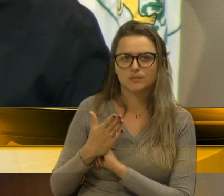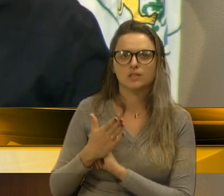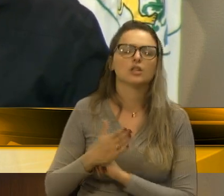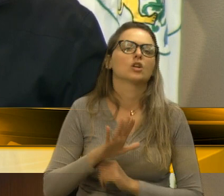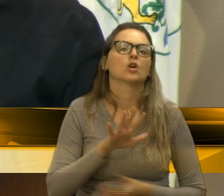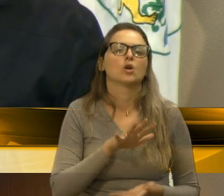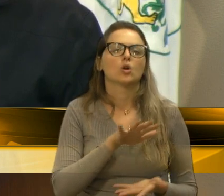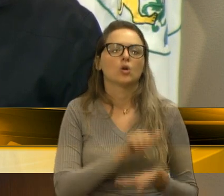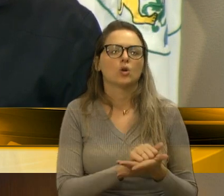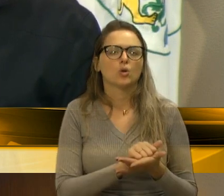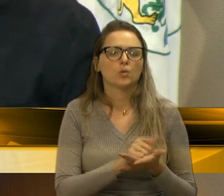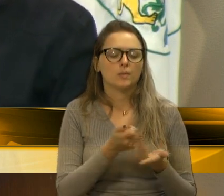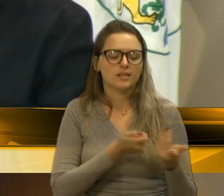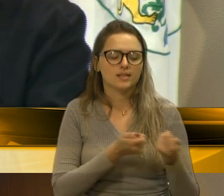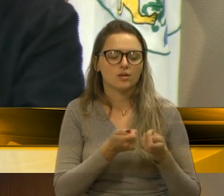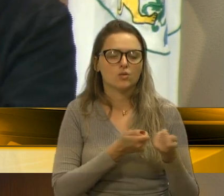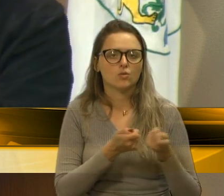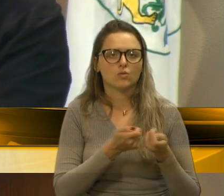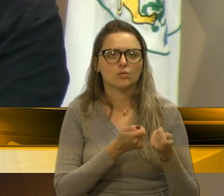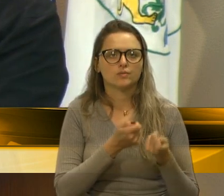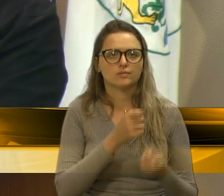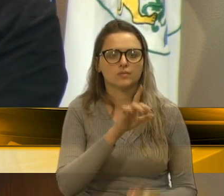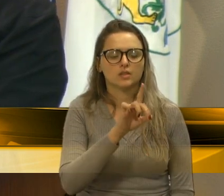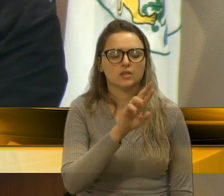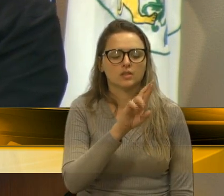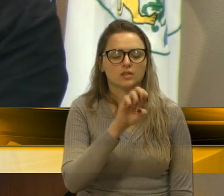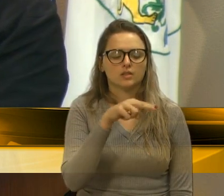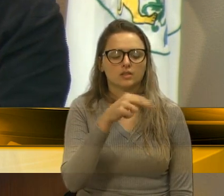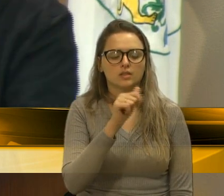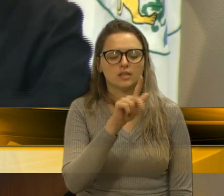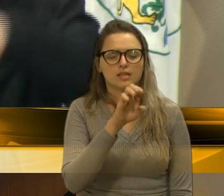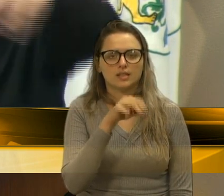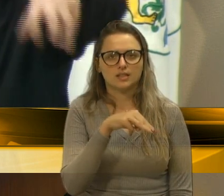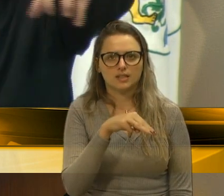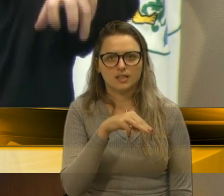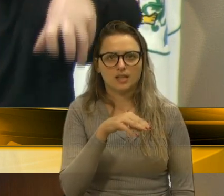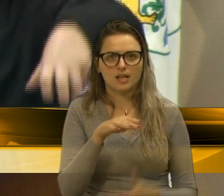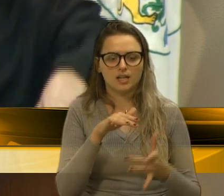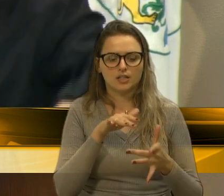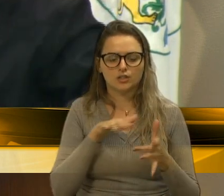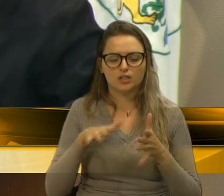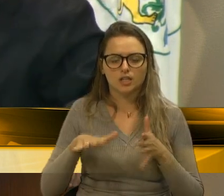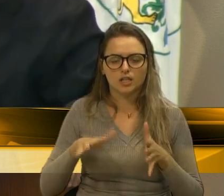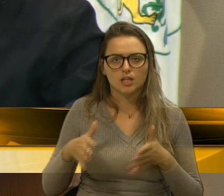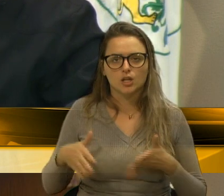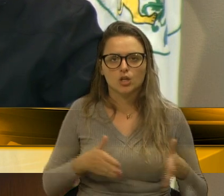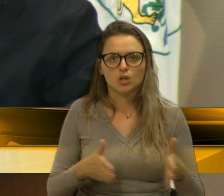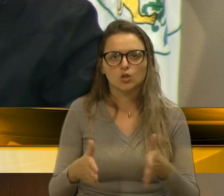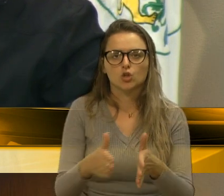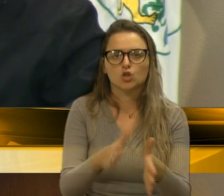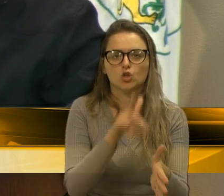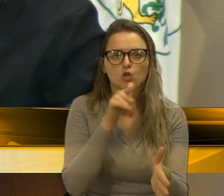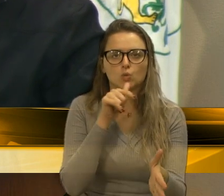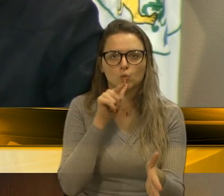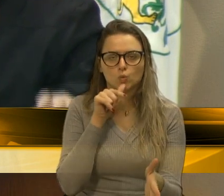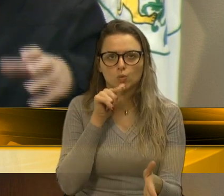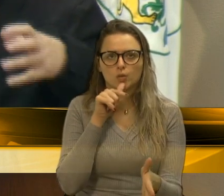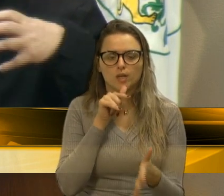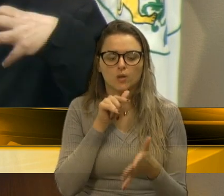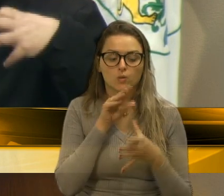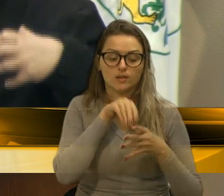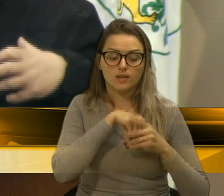Ocupação controlada, drenagem dos arrois situados dentro da área urbana do município.